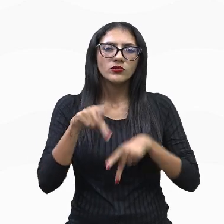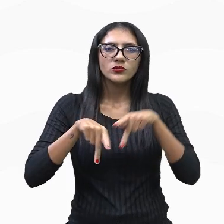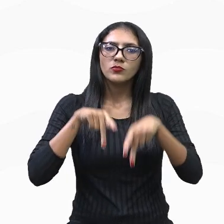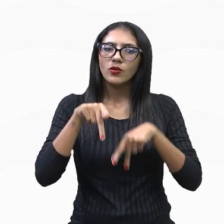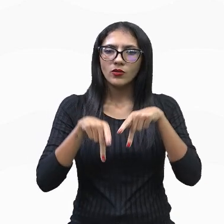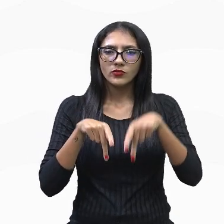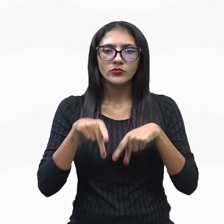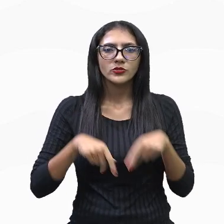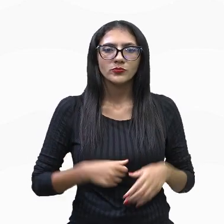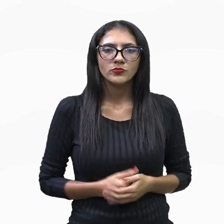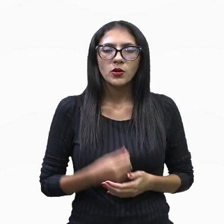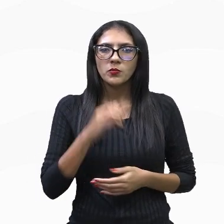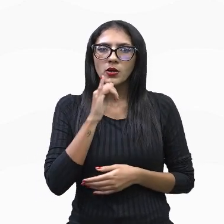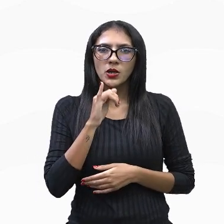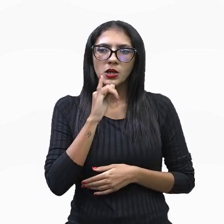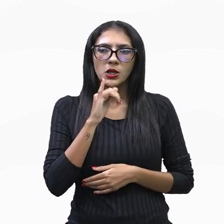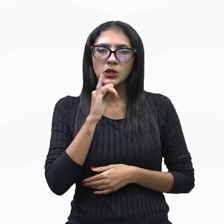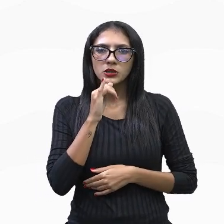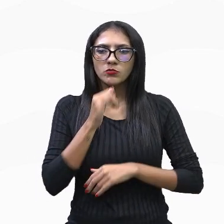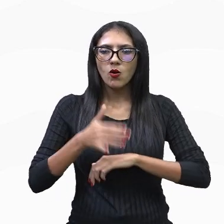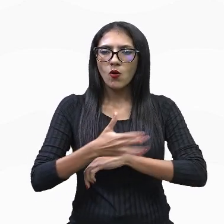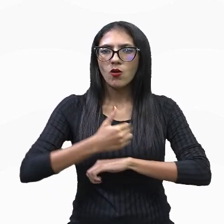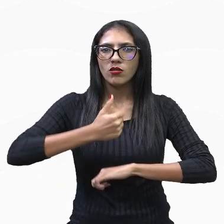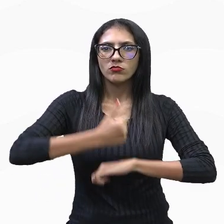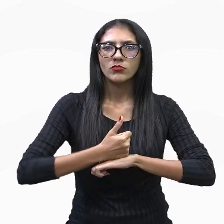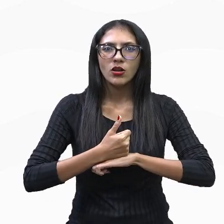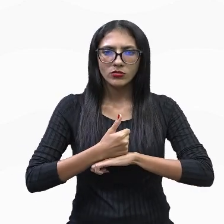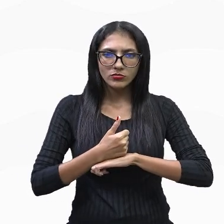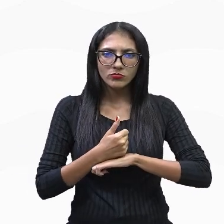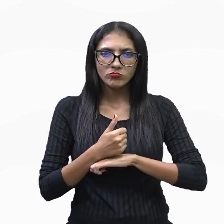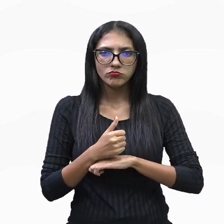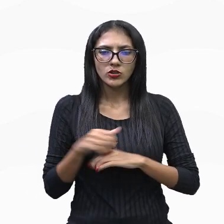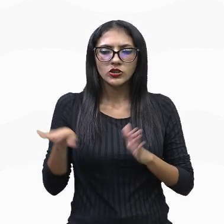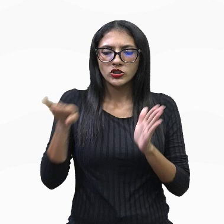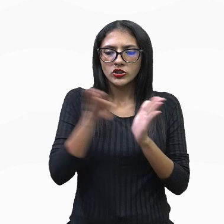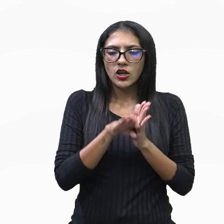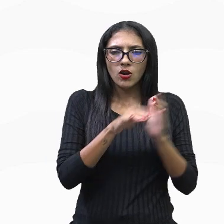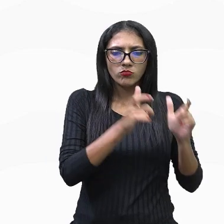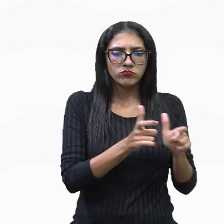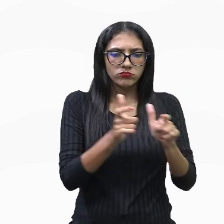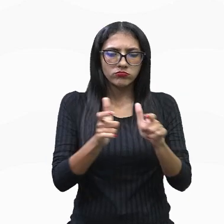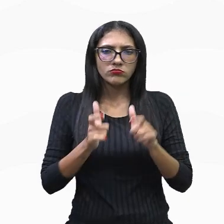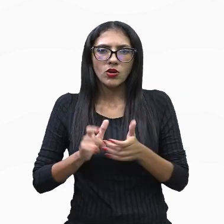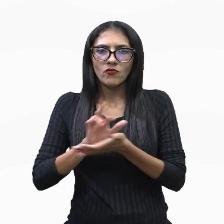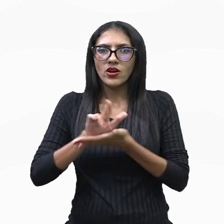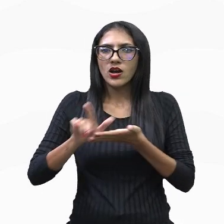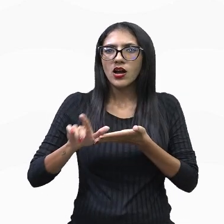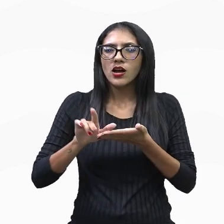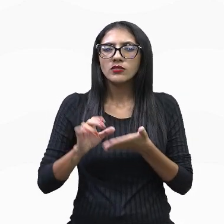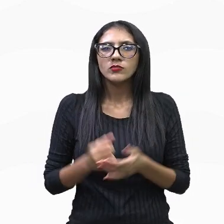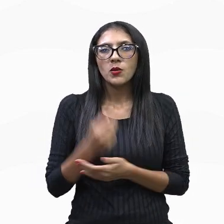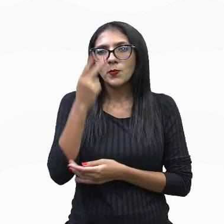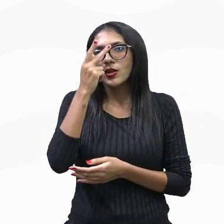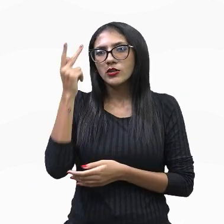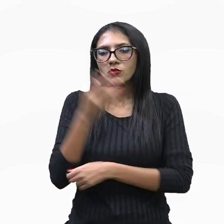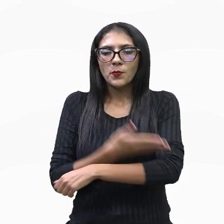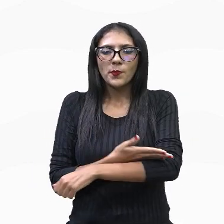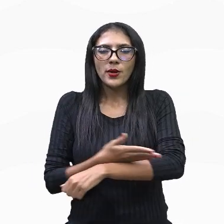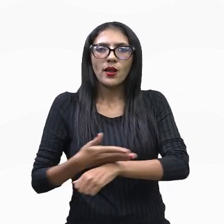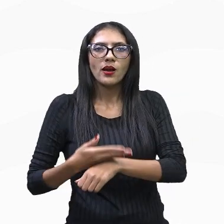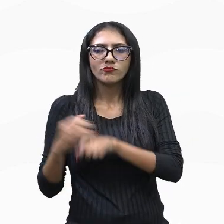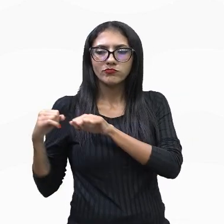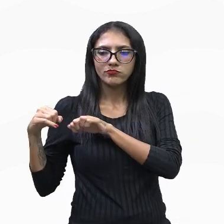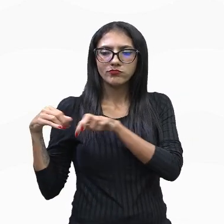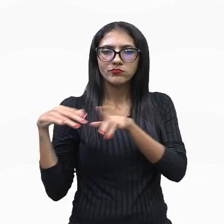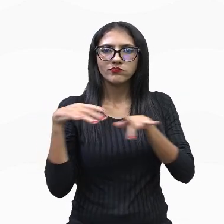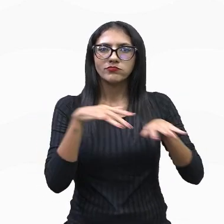entrando, vamos colonizando, vamos chegando nos outros continentes, não é isso? Aí o branco vai chegando e vai tomando